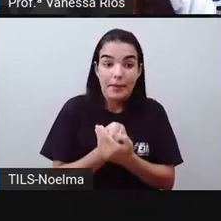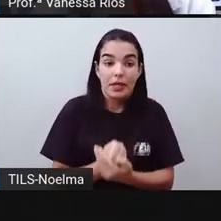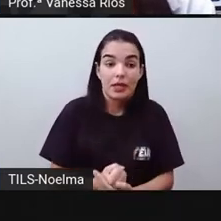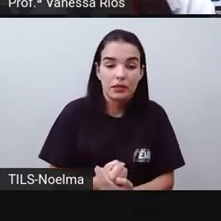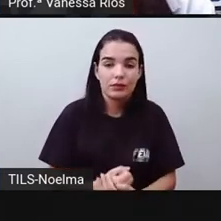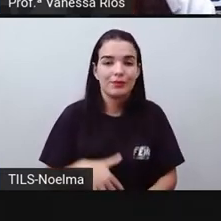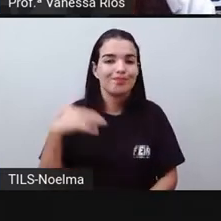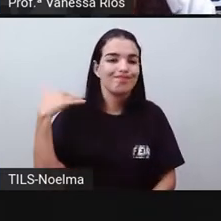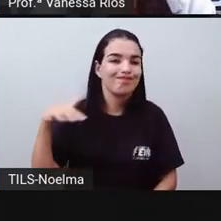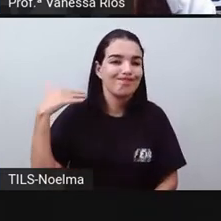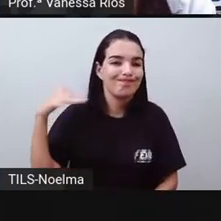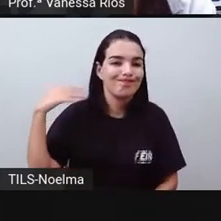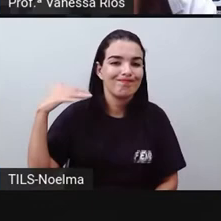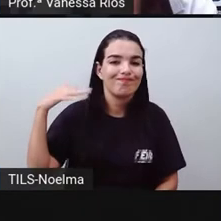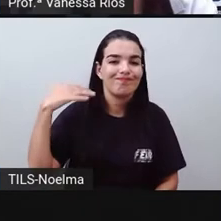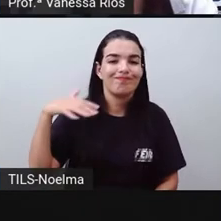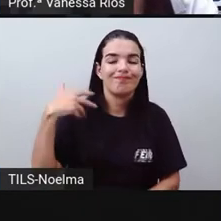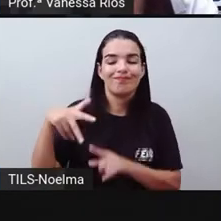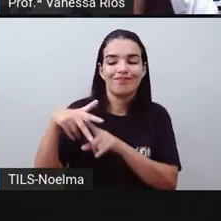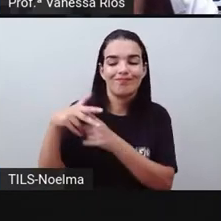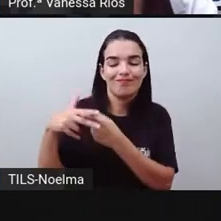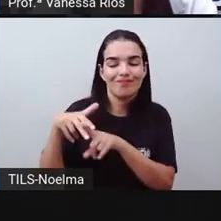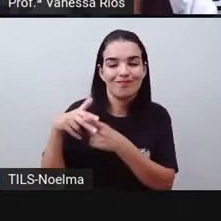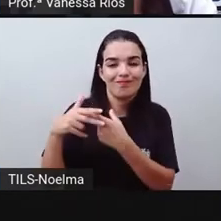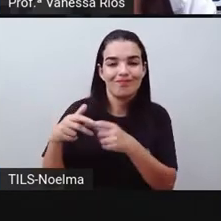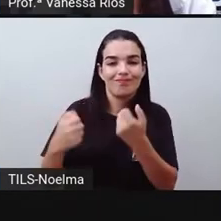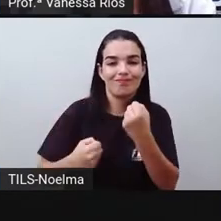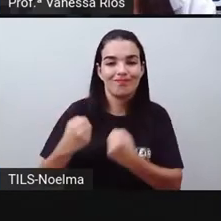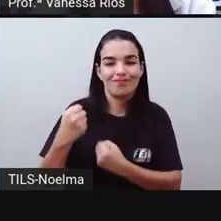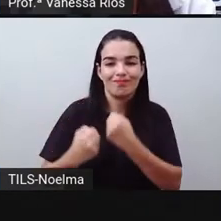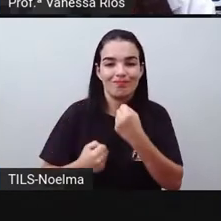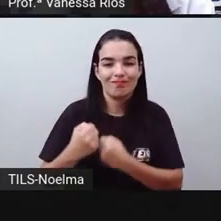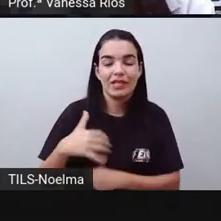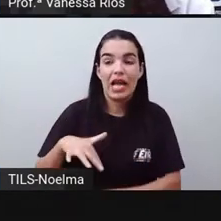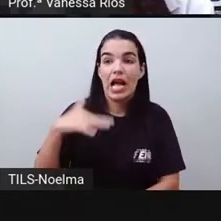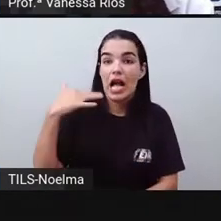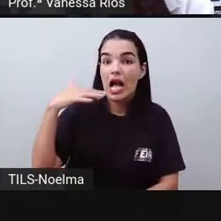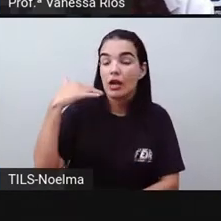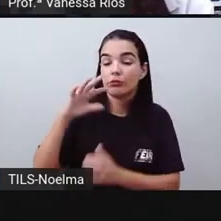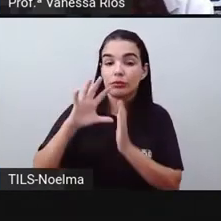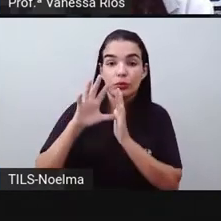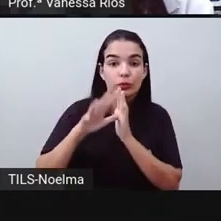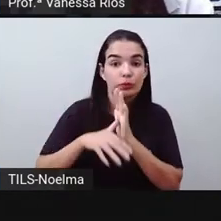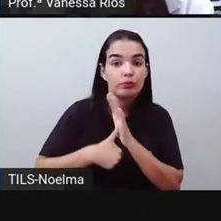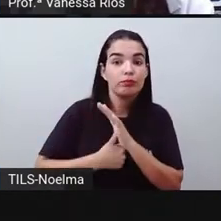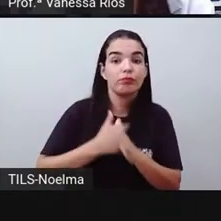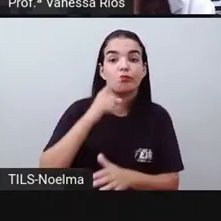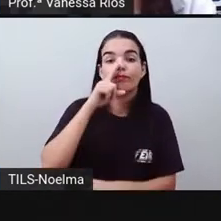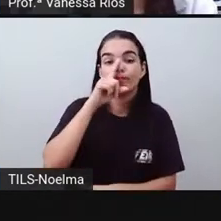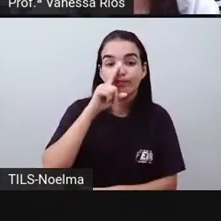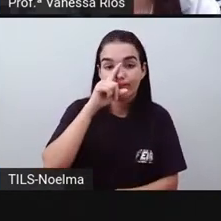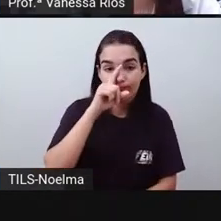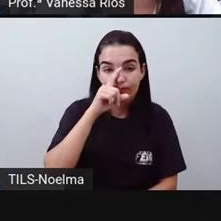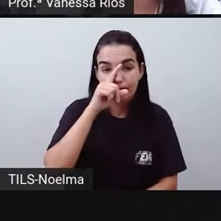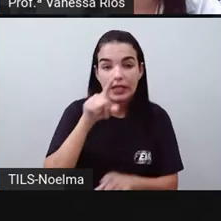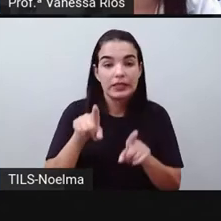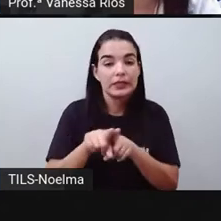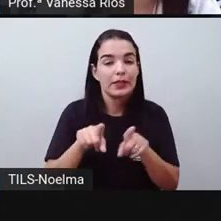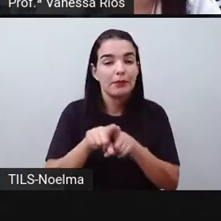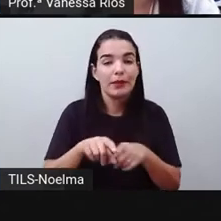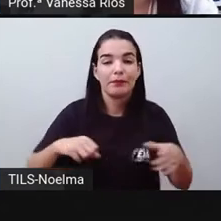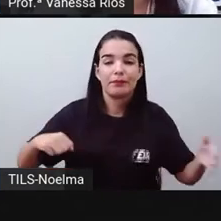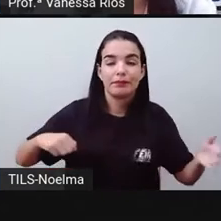alto custo de operação e manutenção do automóvel, alto risco de roubo do produto de transporte, risco de